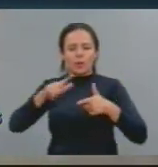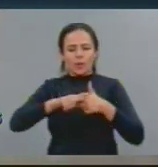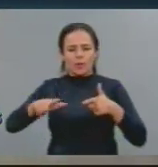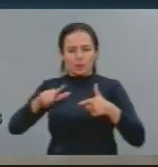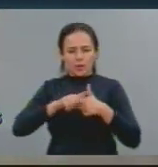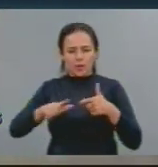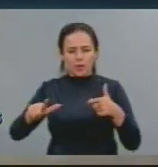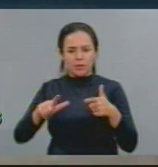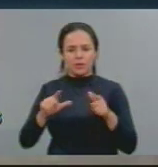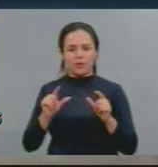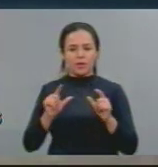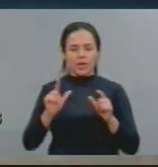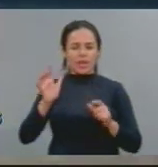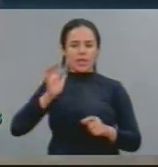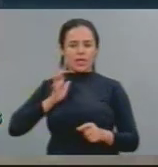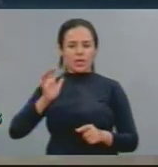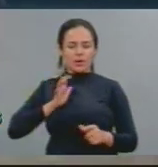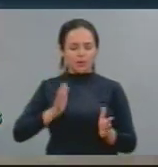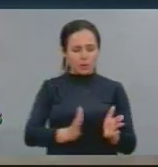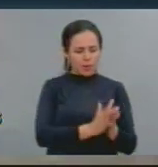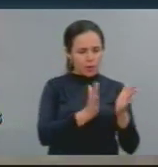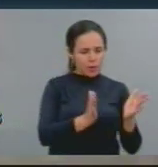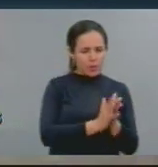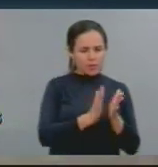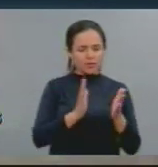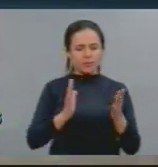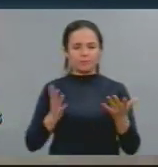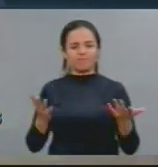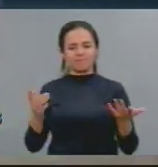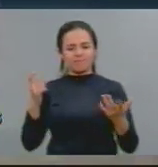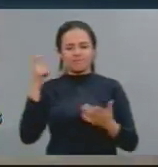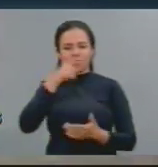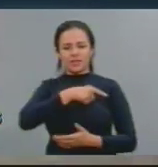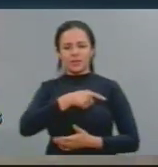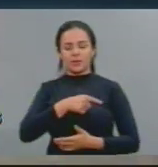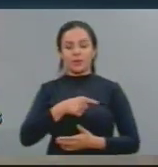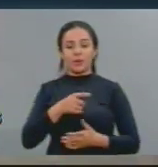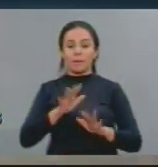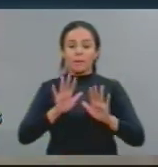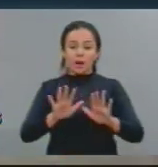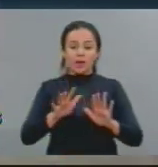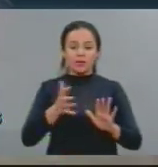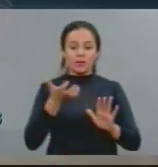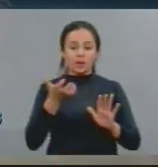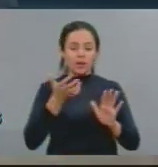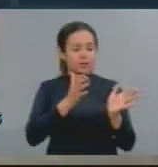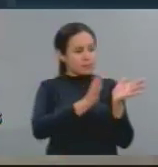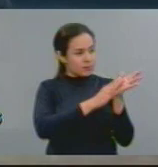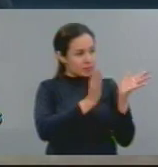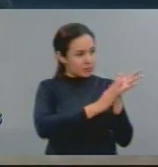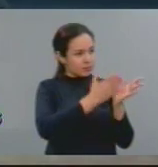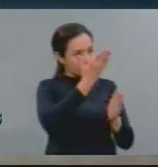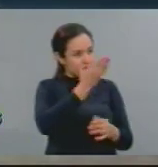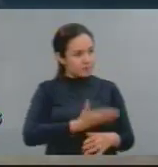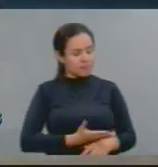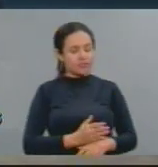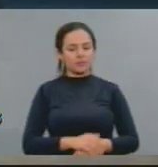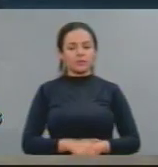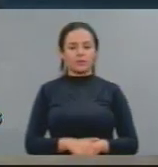grande com o pequeno, eu quero me associar à V. Exª. Eu quero lhe parabenizar. Eu lhe agradeço. quero também